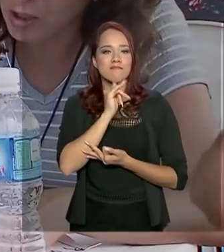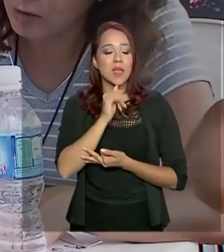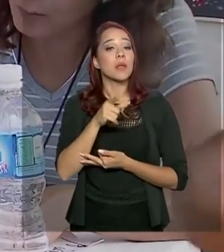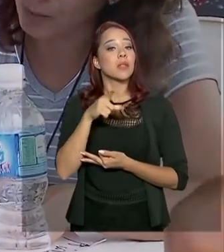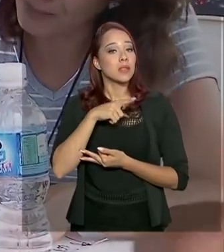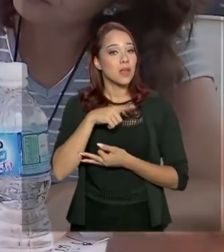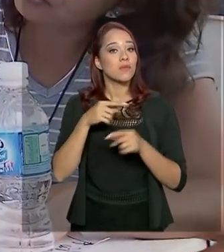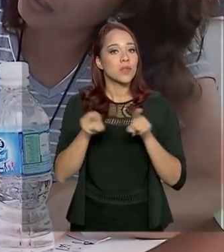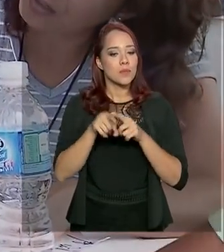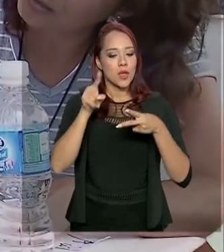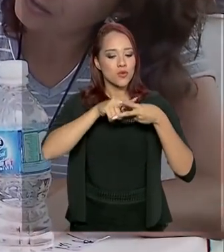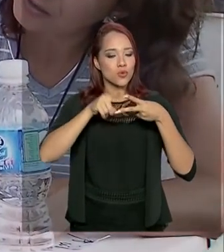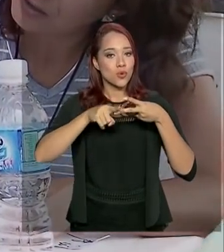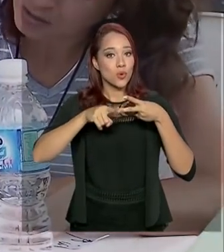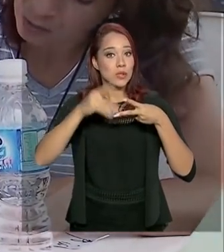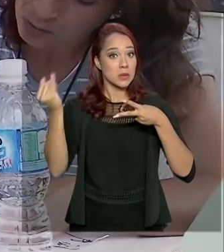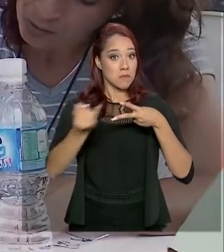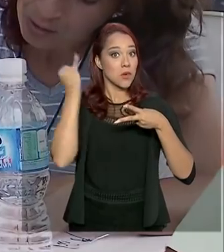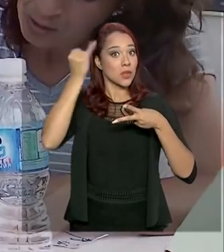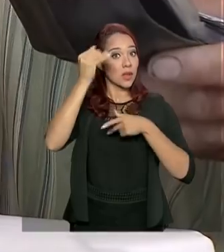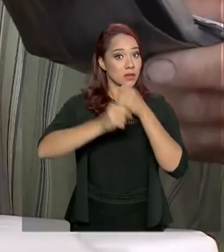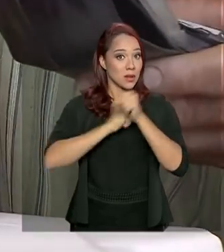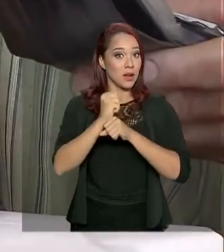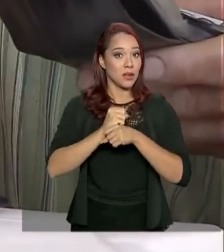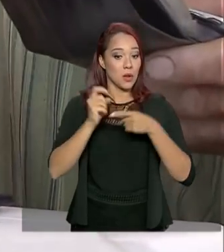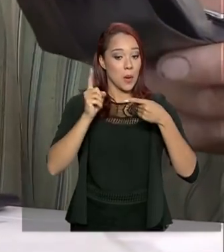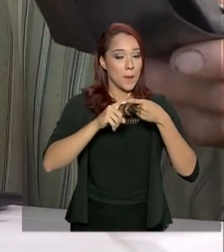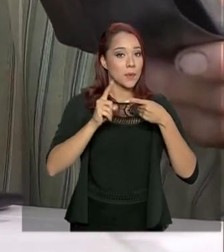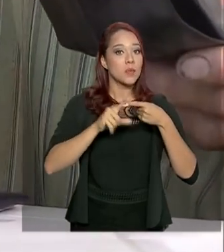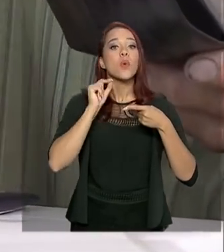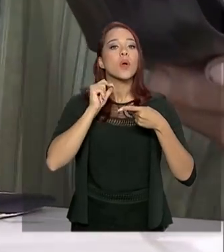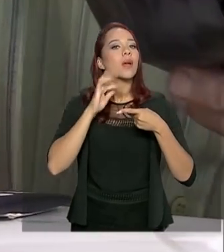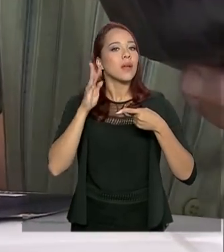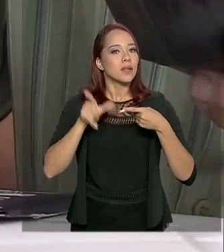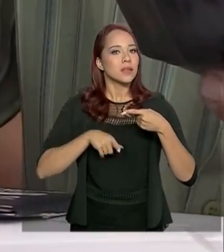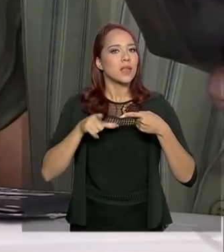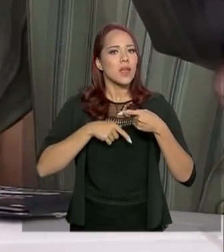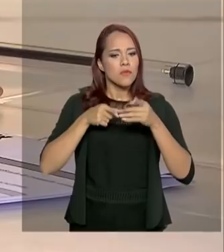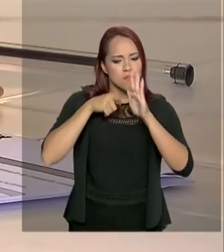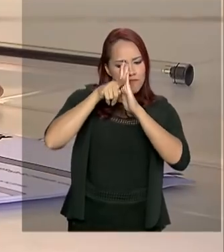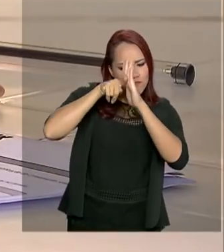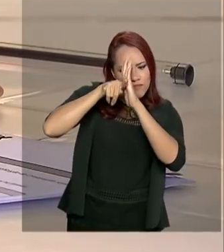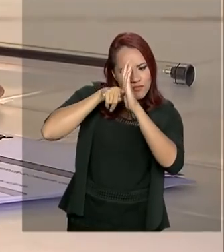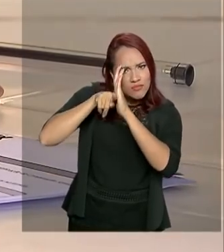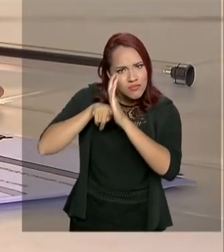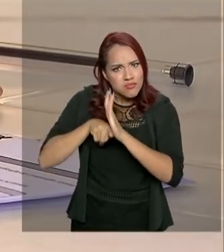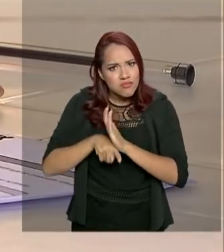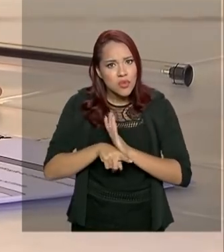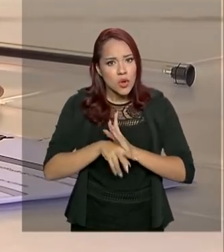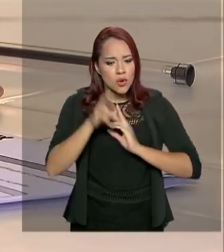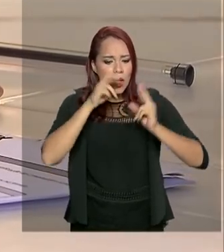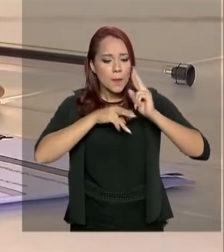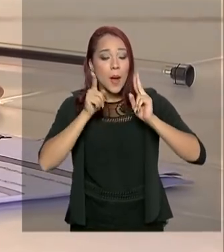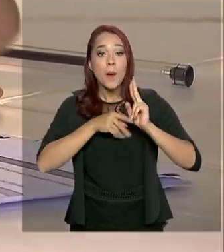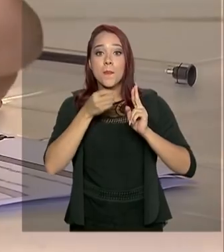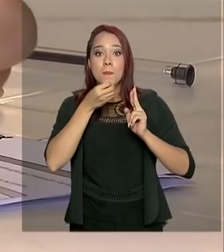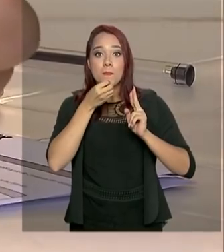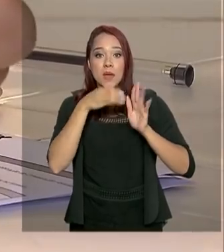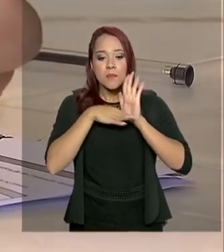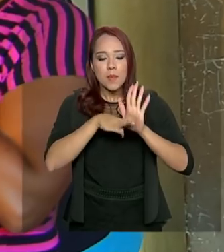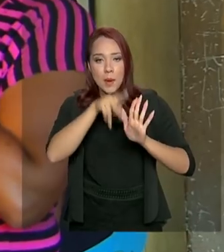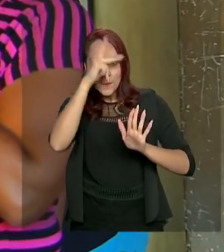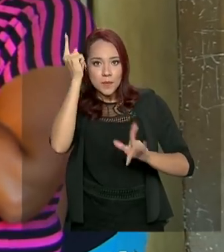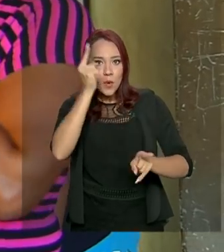houve duas ações importantes este ano. A primeira foi o pente fino, que garantiu que o benefício realmente